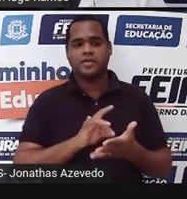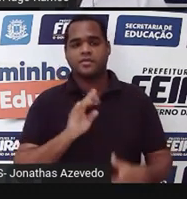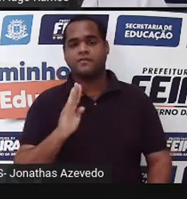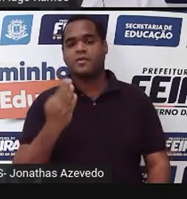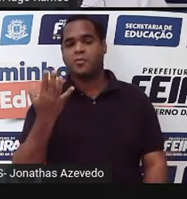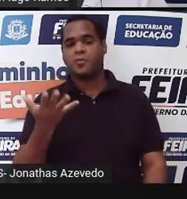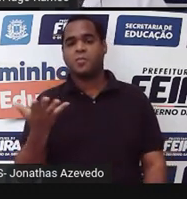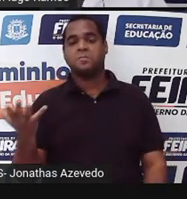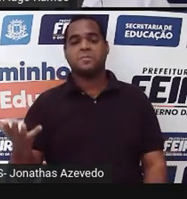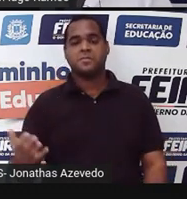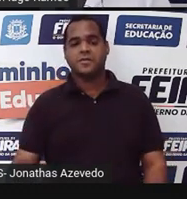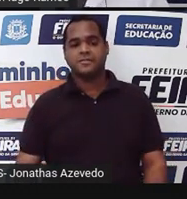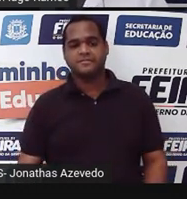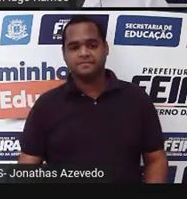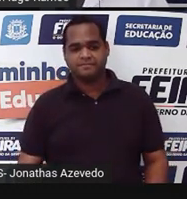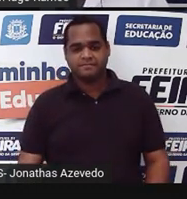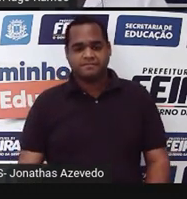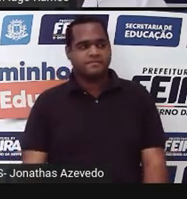falso.